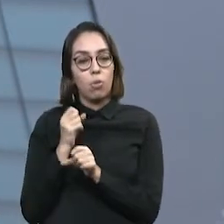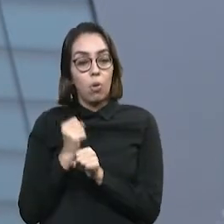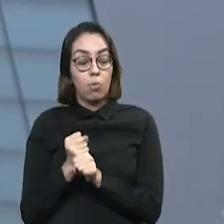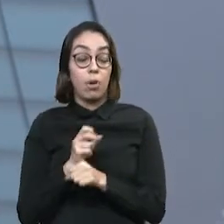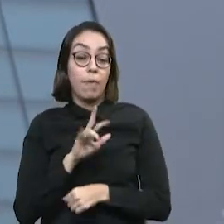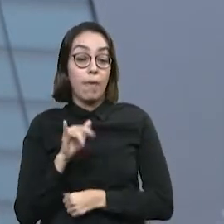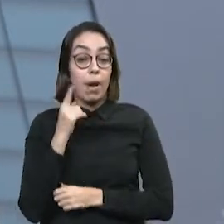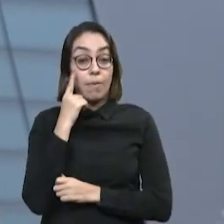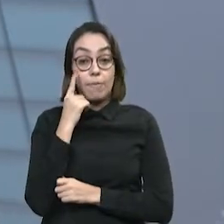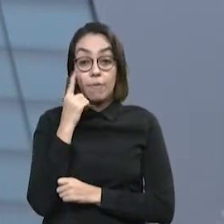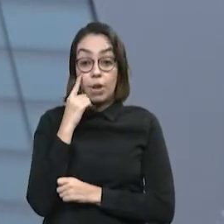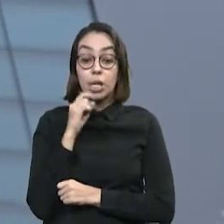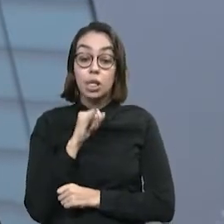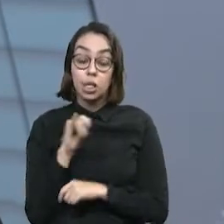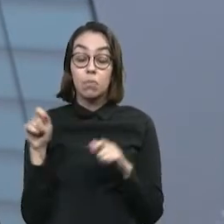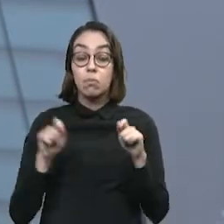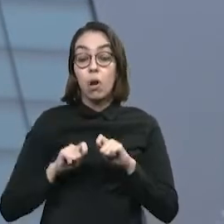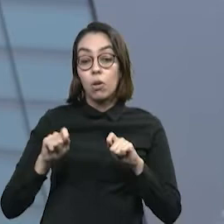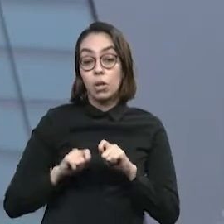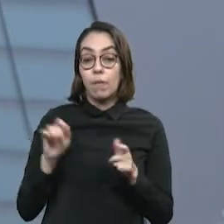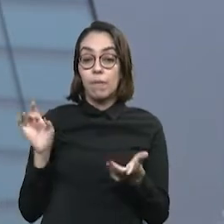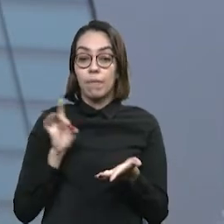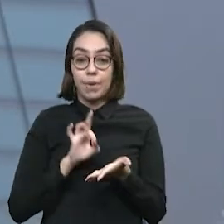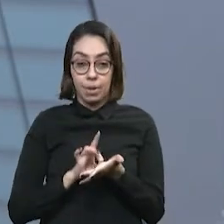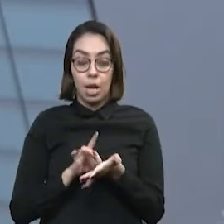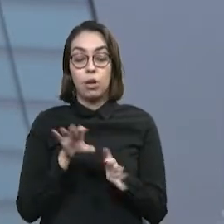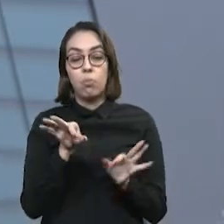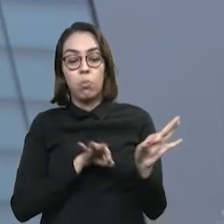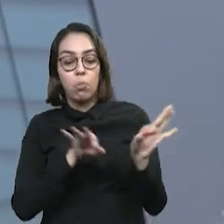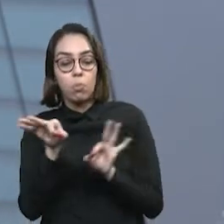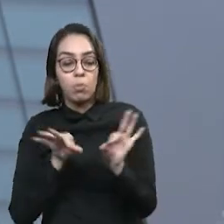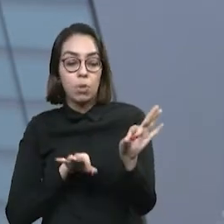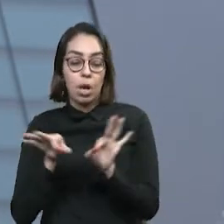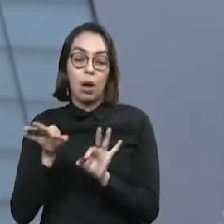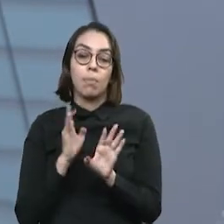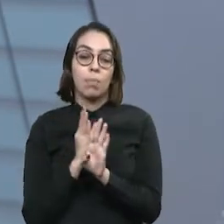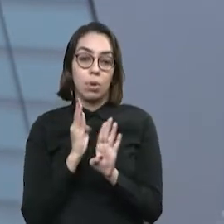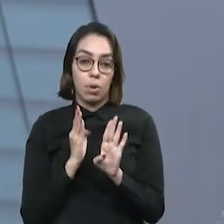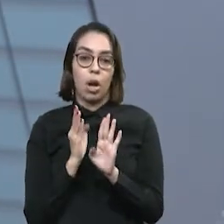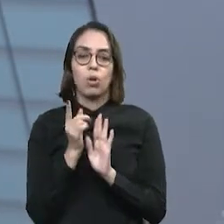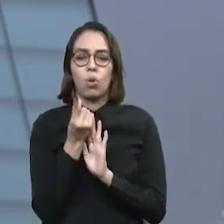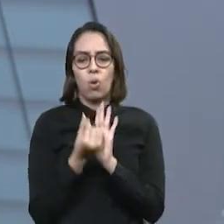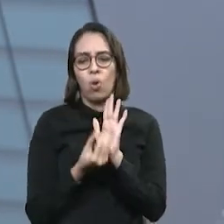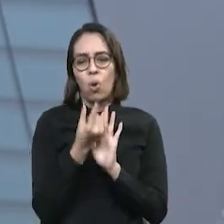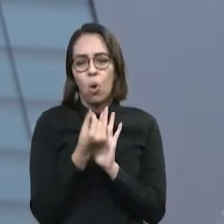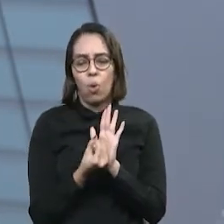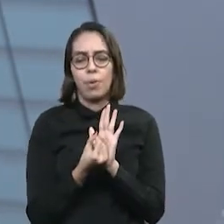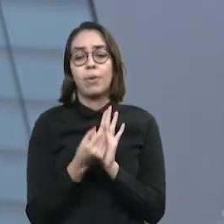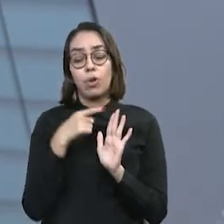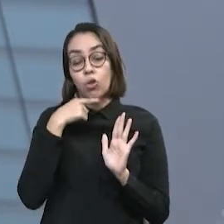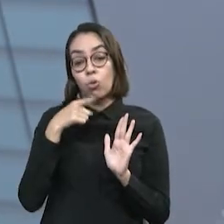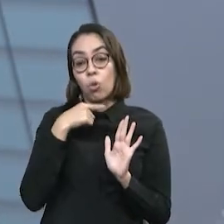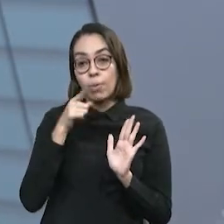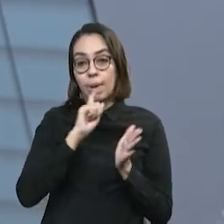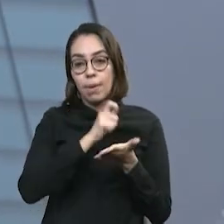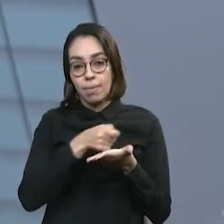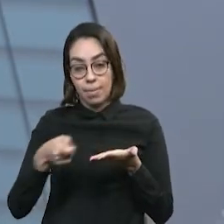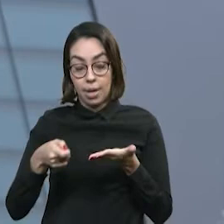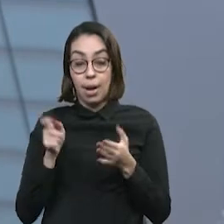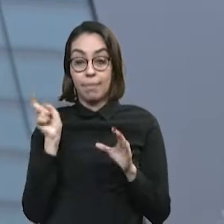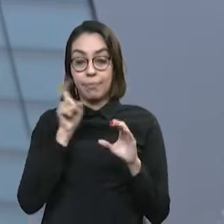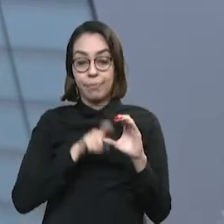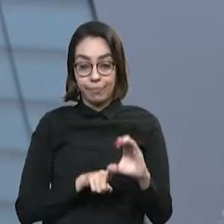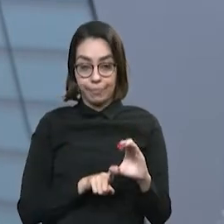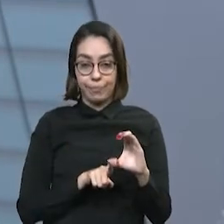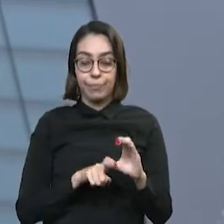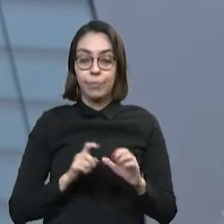digamos assim, desse reordenamento de dívidas foi tomada pelo Ministério da Fazenda e a Procuradoria é que está fazendo